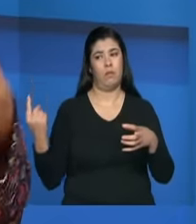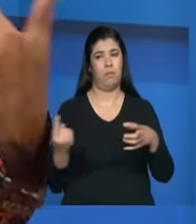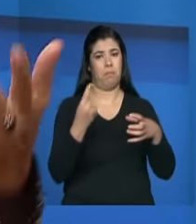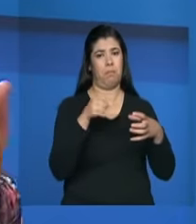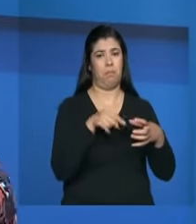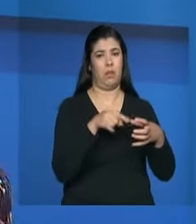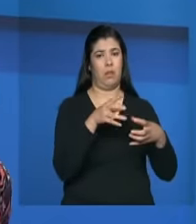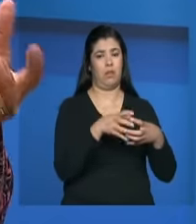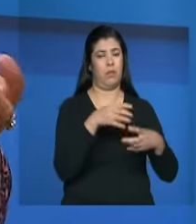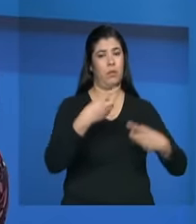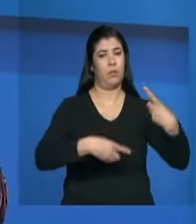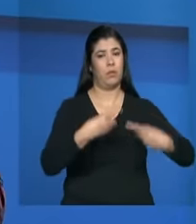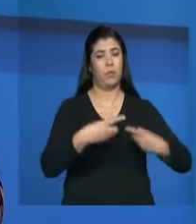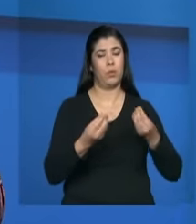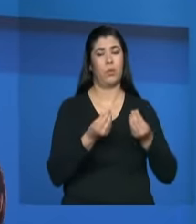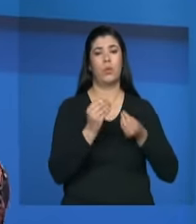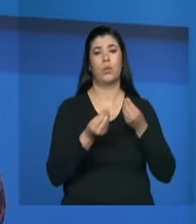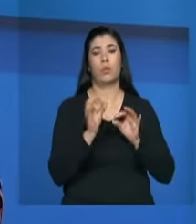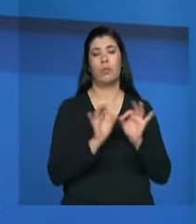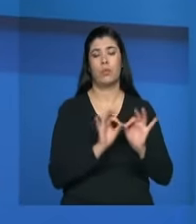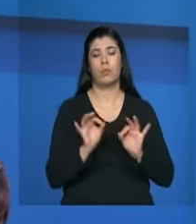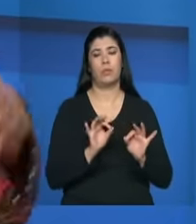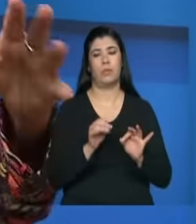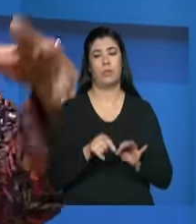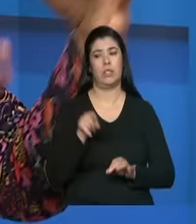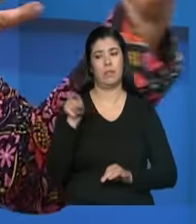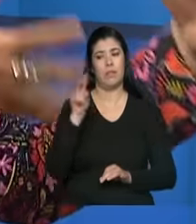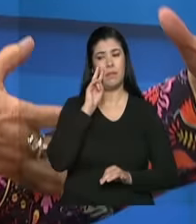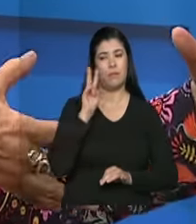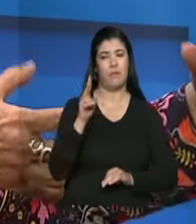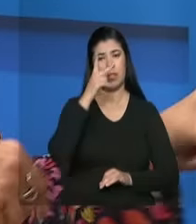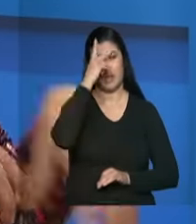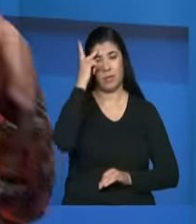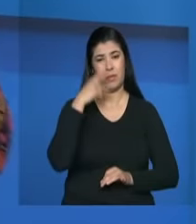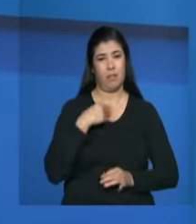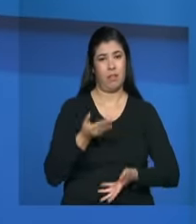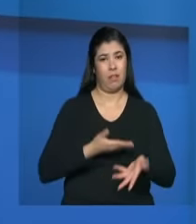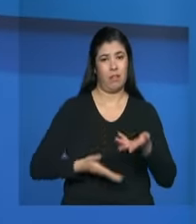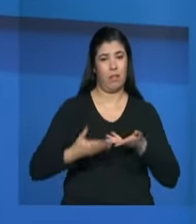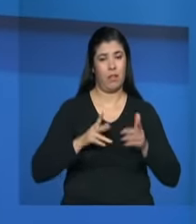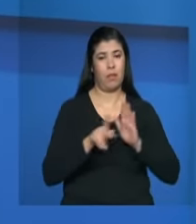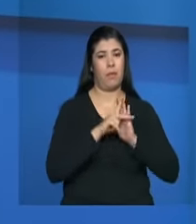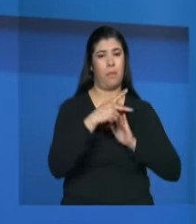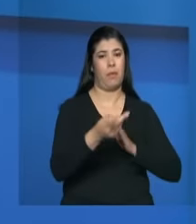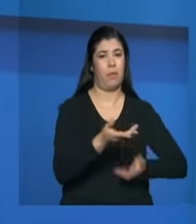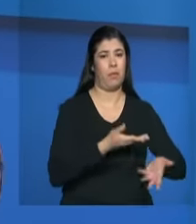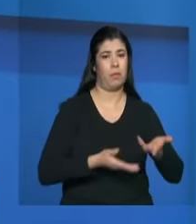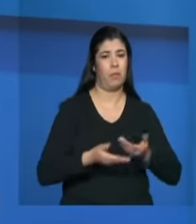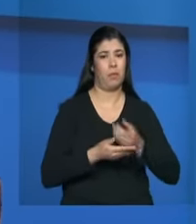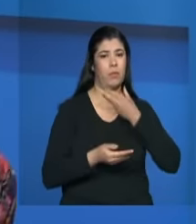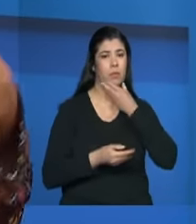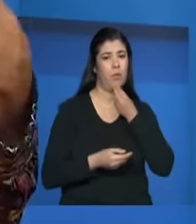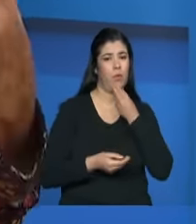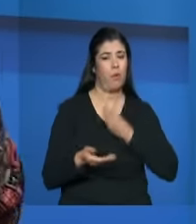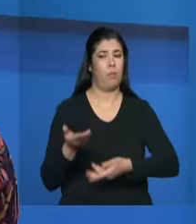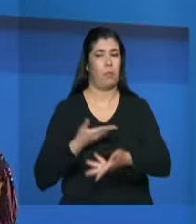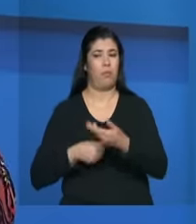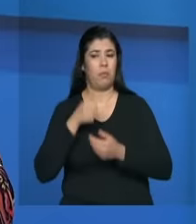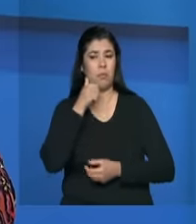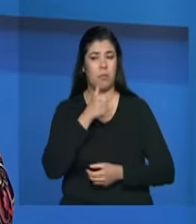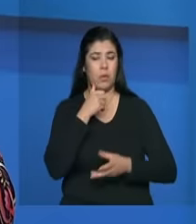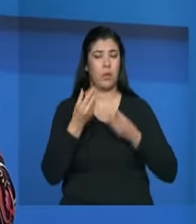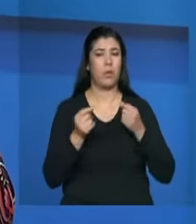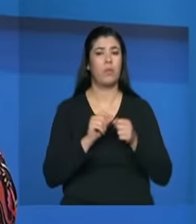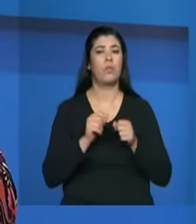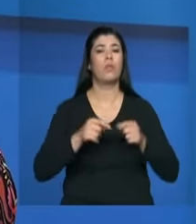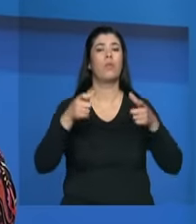discutir com elas porque muitas vezes a pessoa vai ser atendida no acolhimento masculino ou no acolhimento feminino então assim o